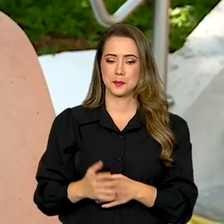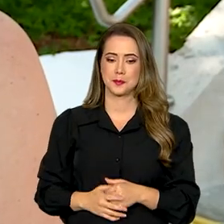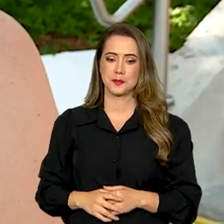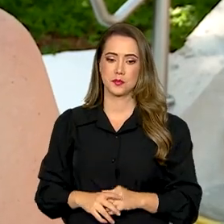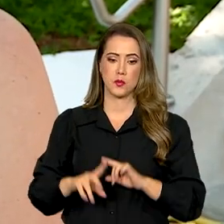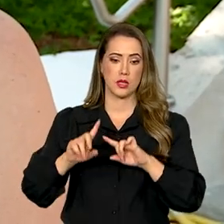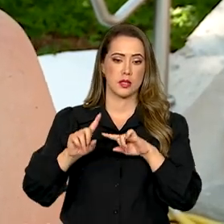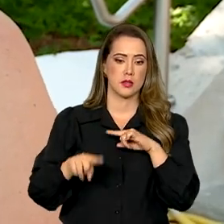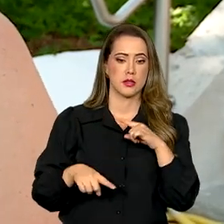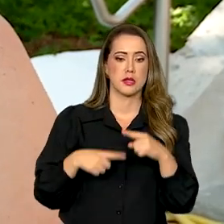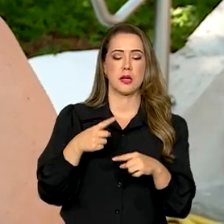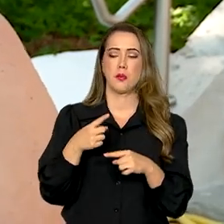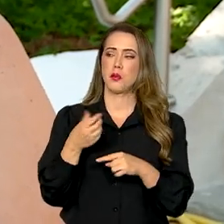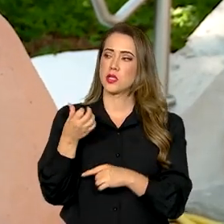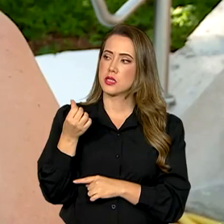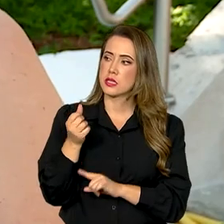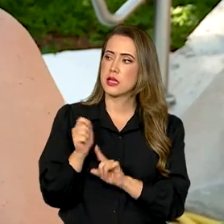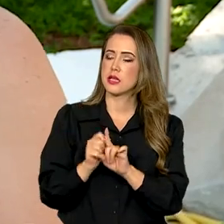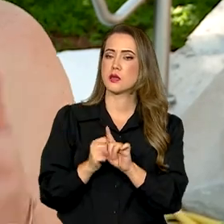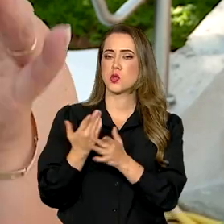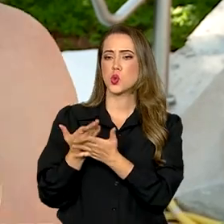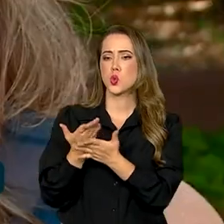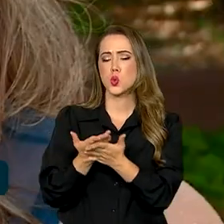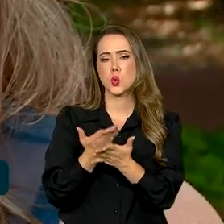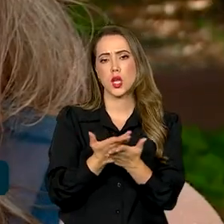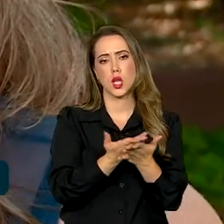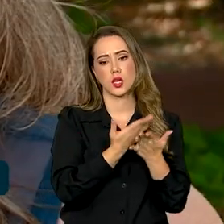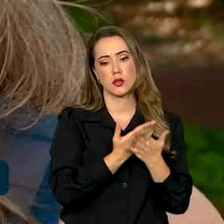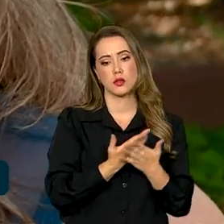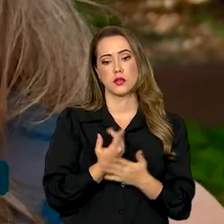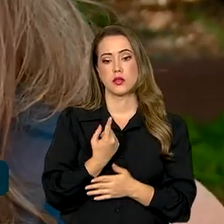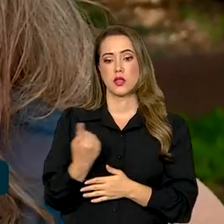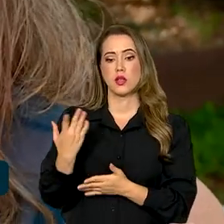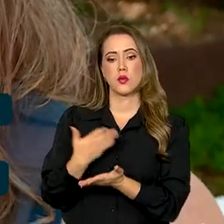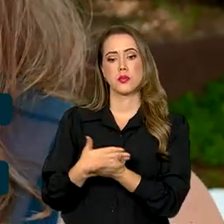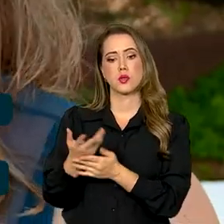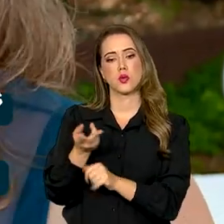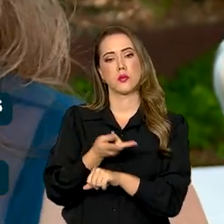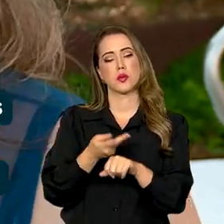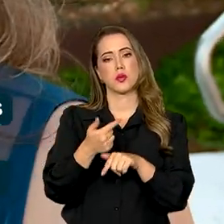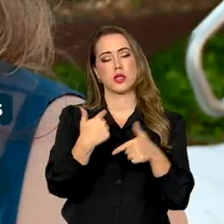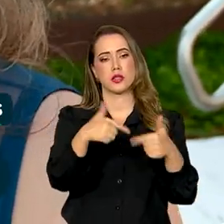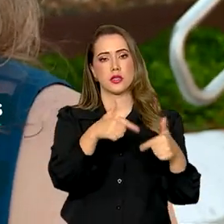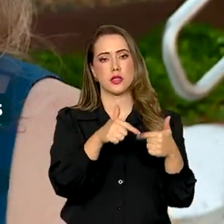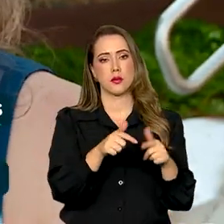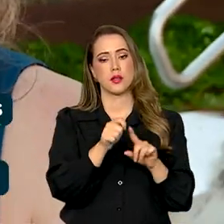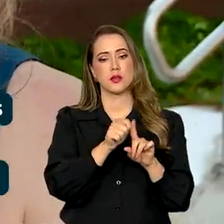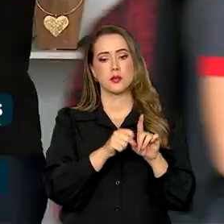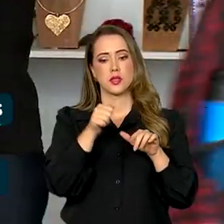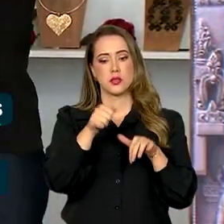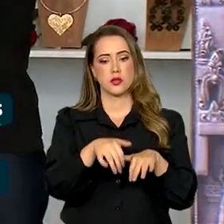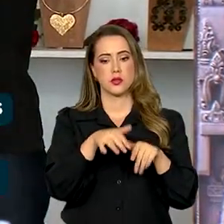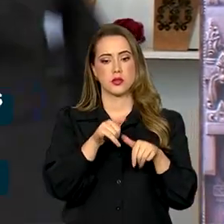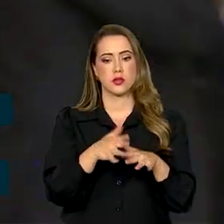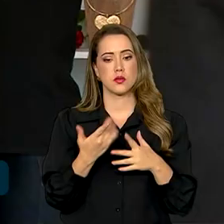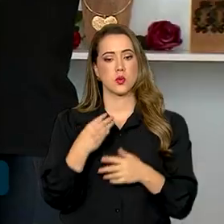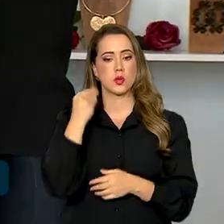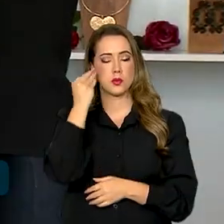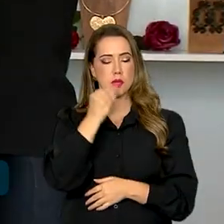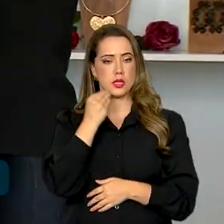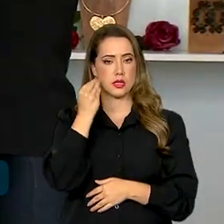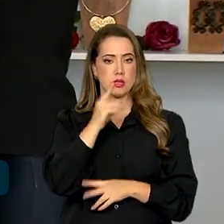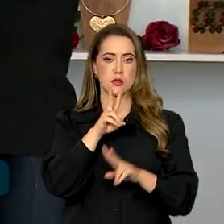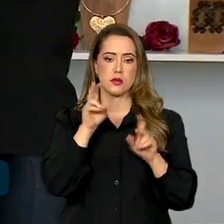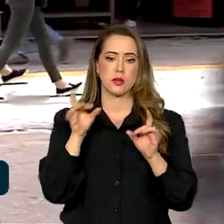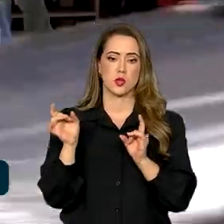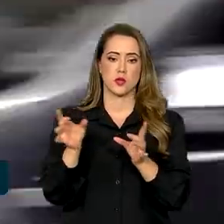Depois de seis meses se dedicando aos estudos, Elivânia começou a procurar emprego em setembro. Com experiência na